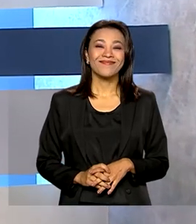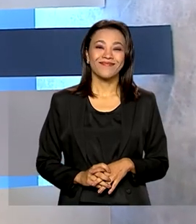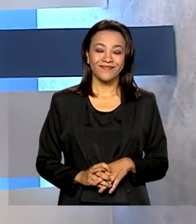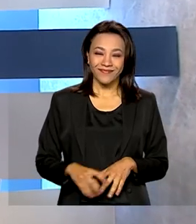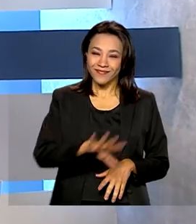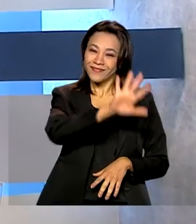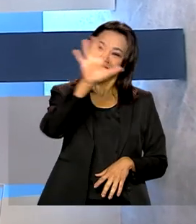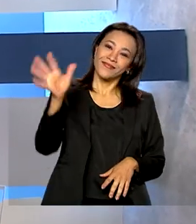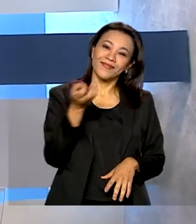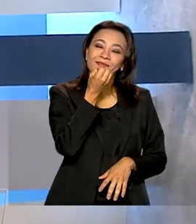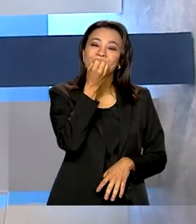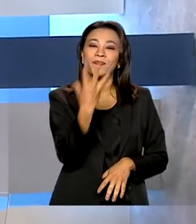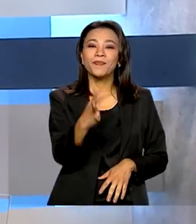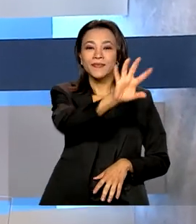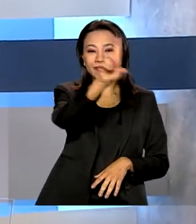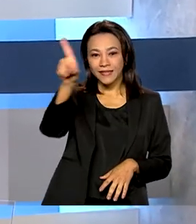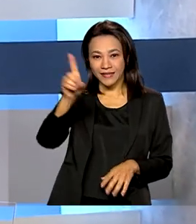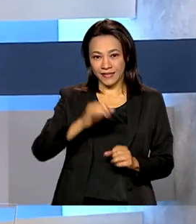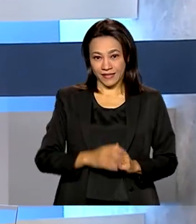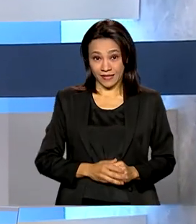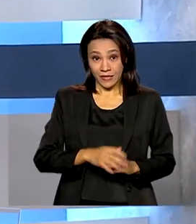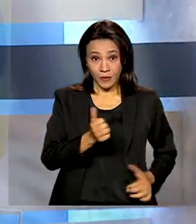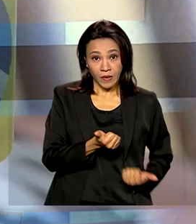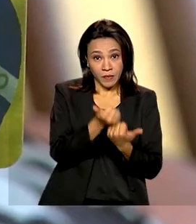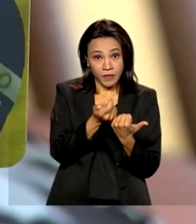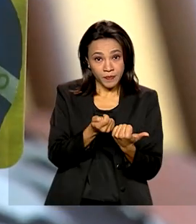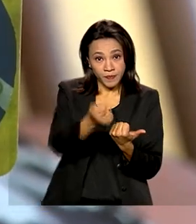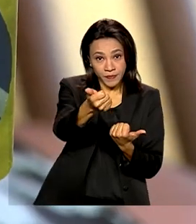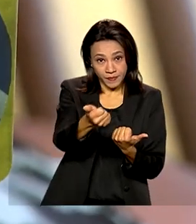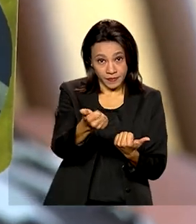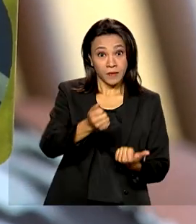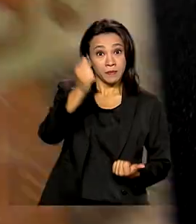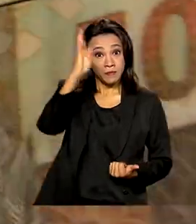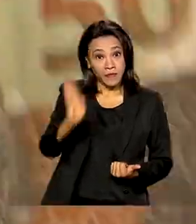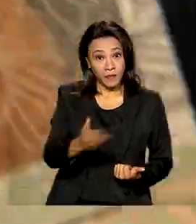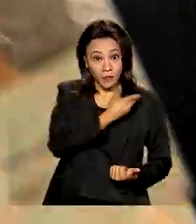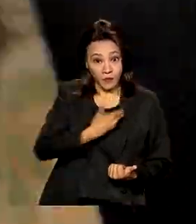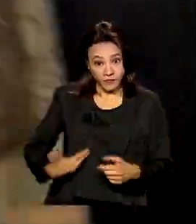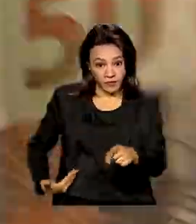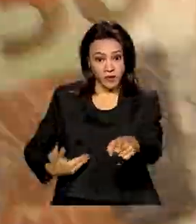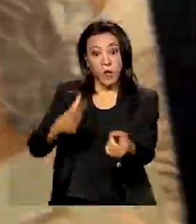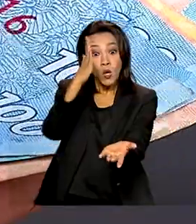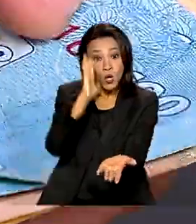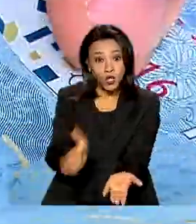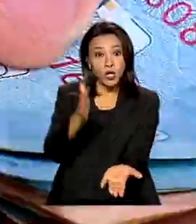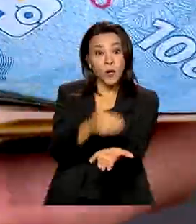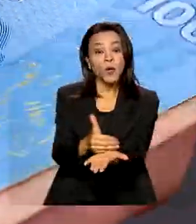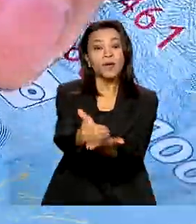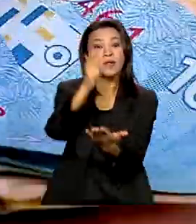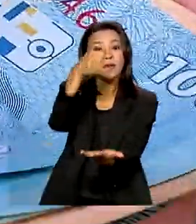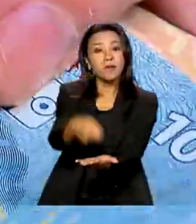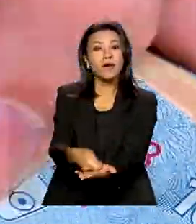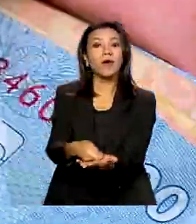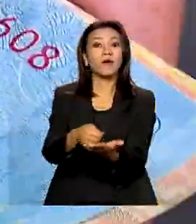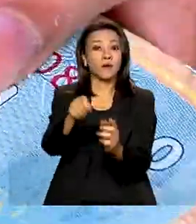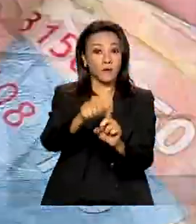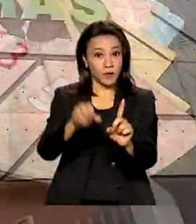Olá, bom dia! Auxílio Brasil, benefício de outubro começa a ser pago hoje.